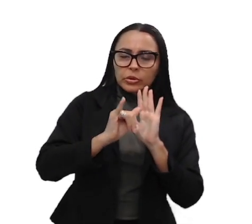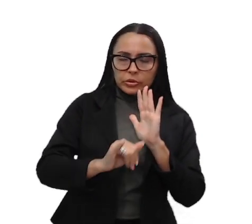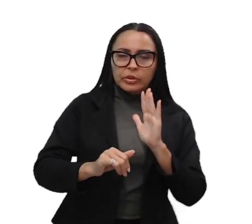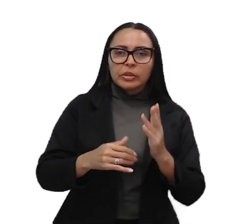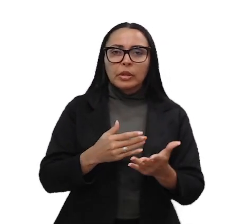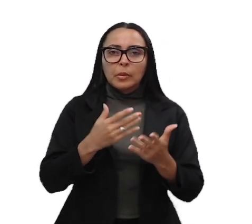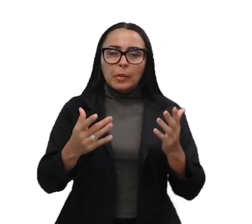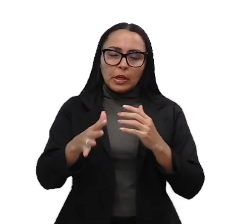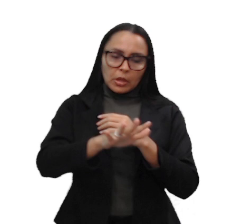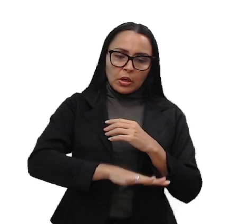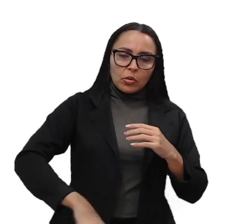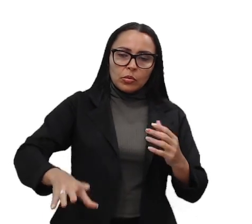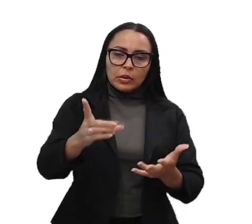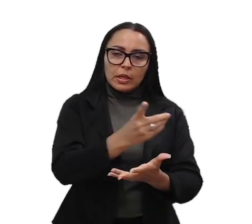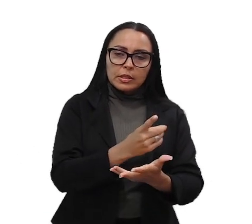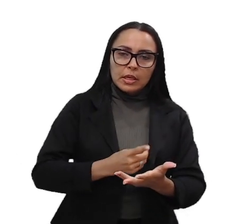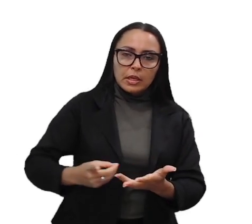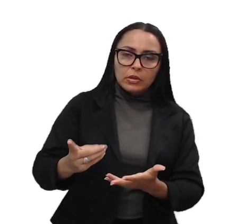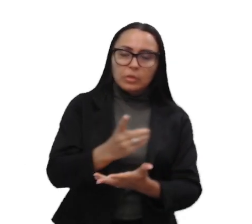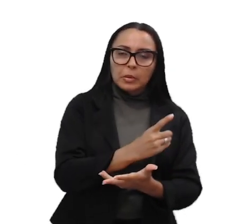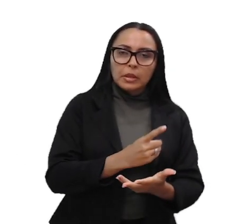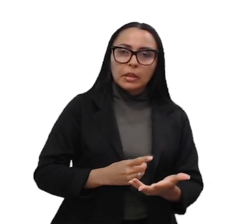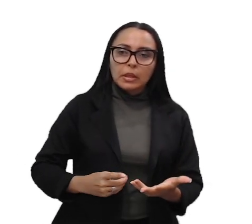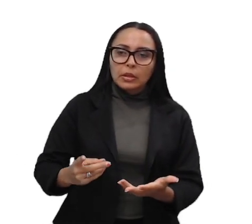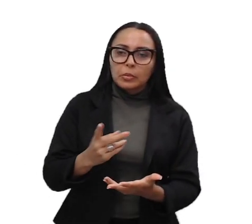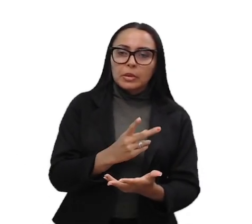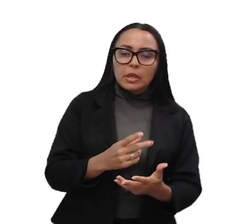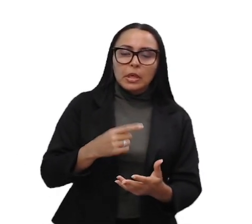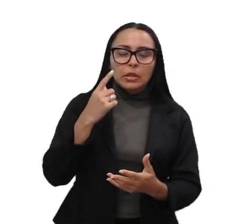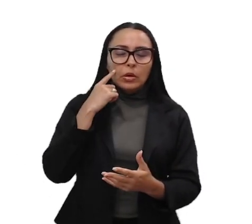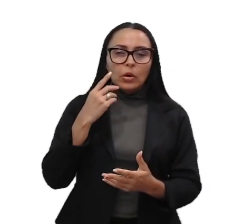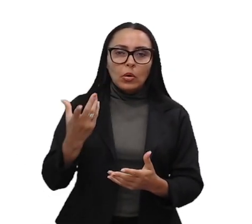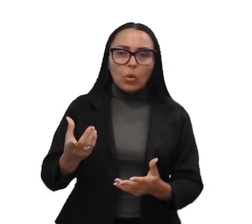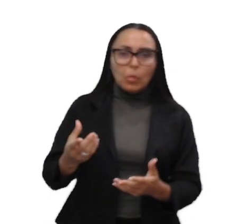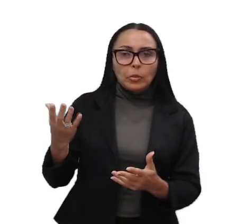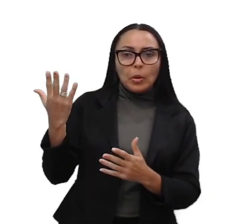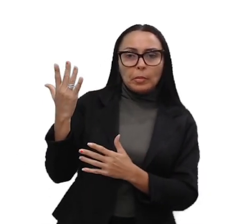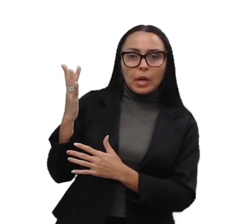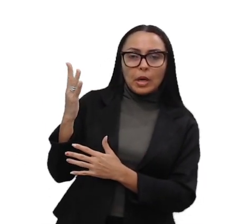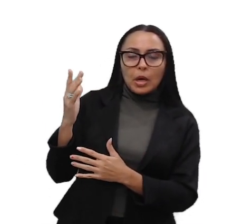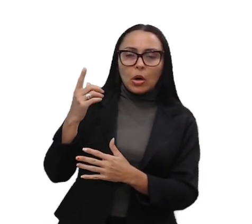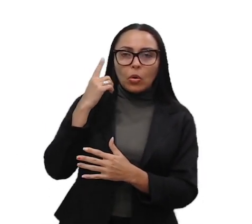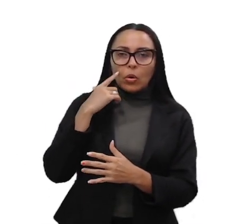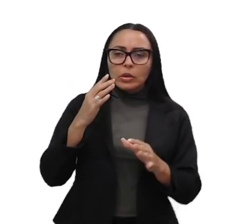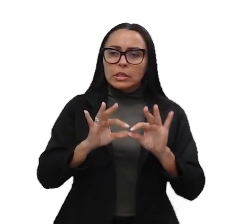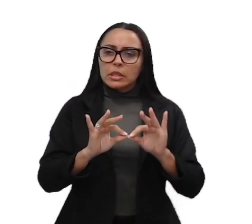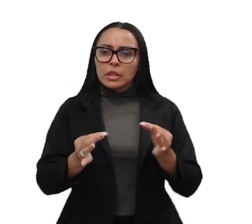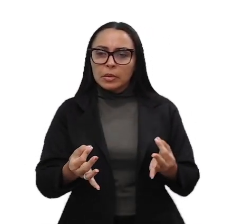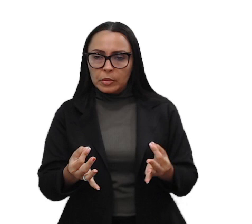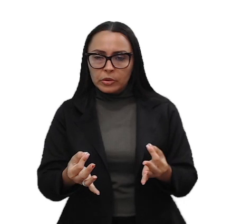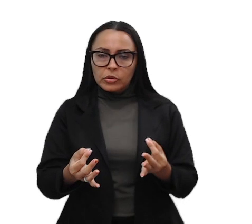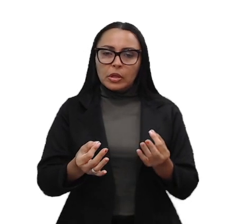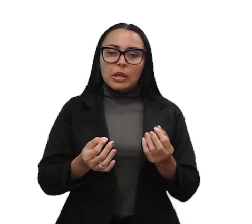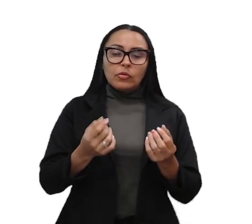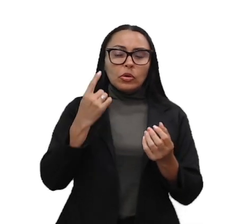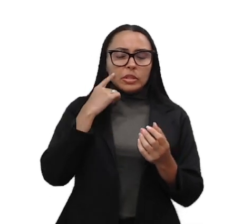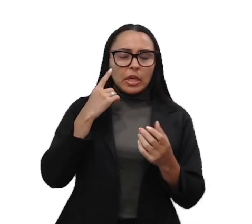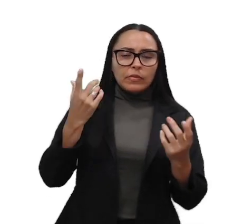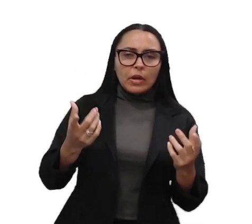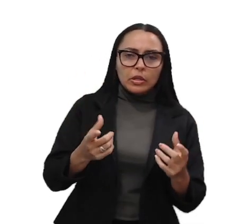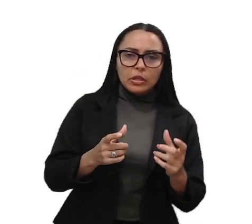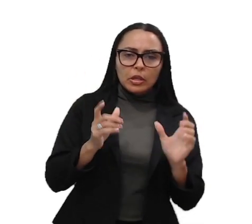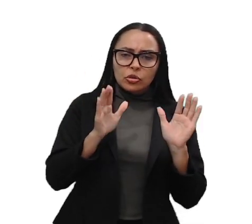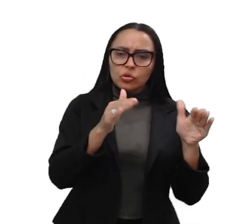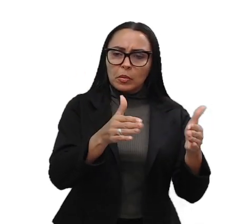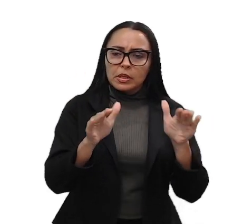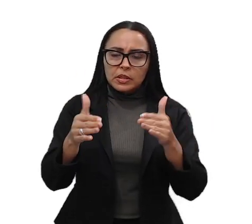ambiente. Às vezes pode ser por esboço à mão ou se não uma planta simples e você vai especificar o que é